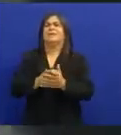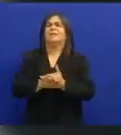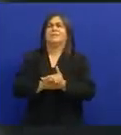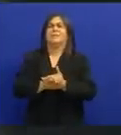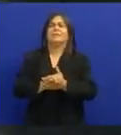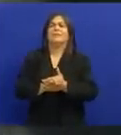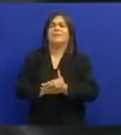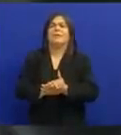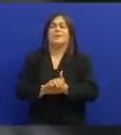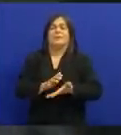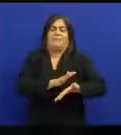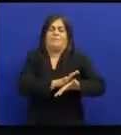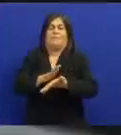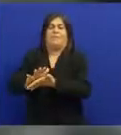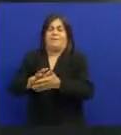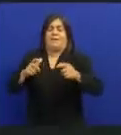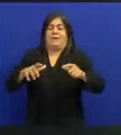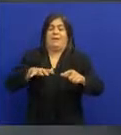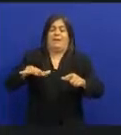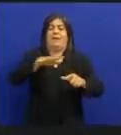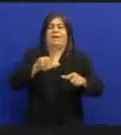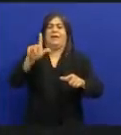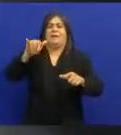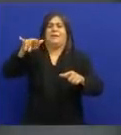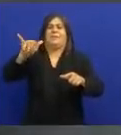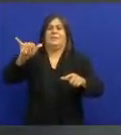Que eu gravei chama-se Forró em Limoeiro E